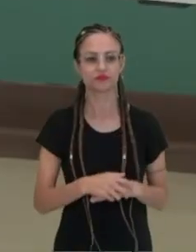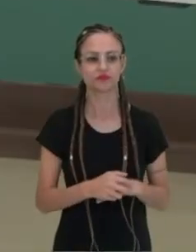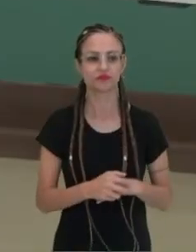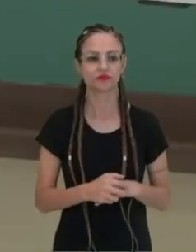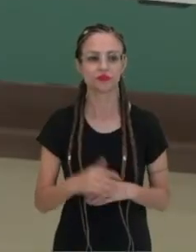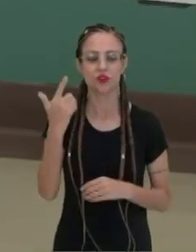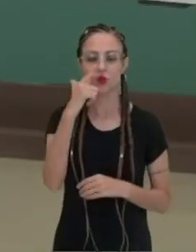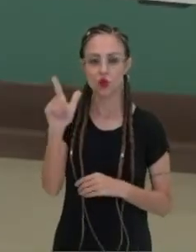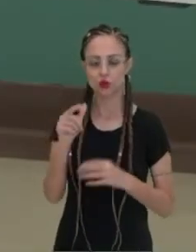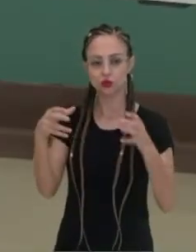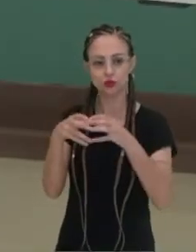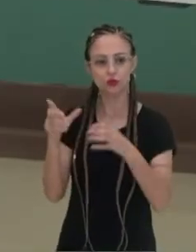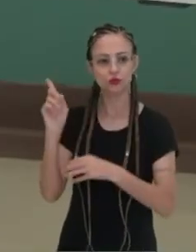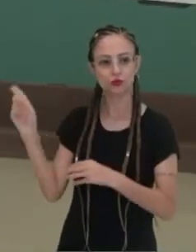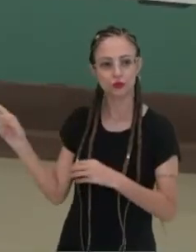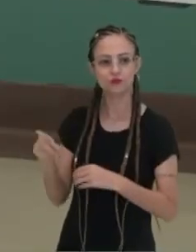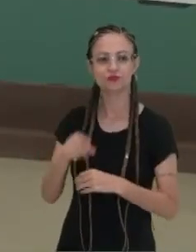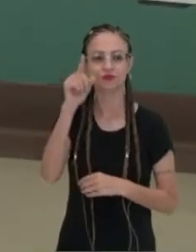Essa outra classe aqui,